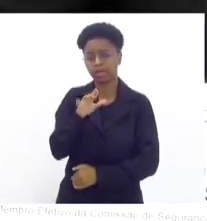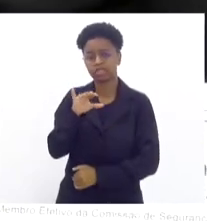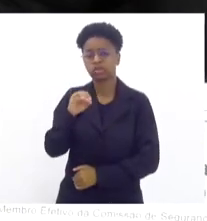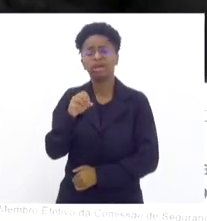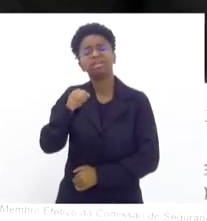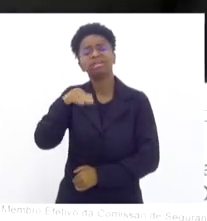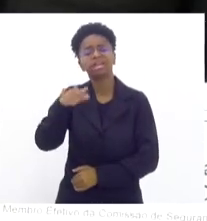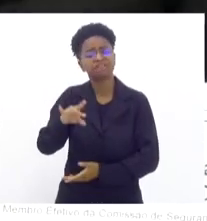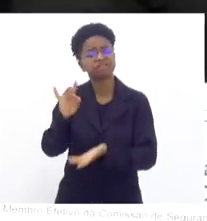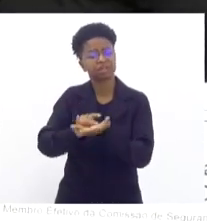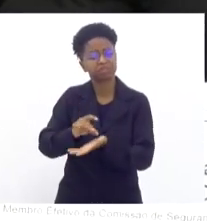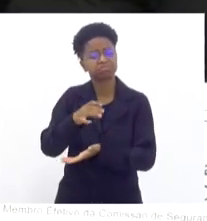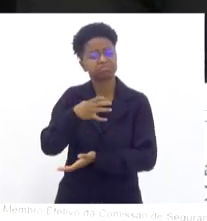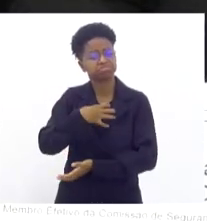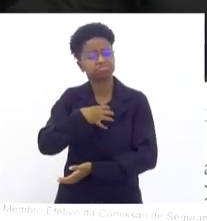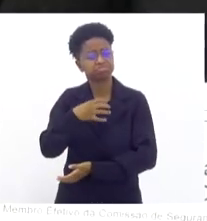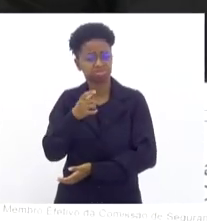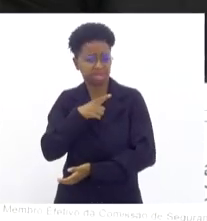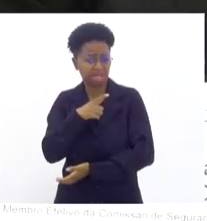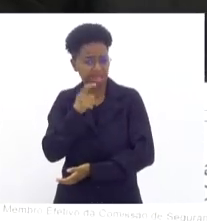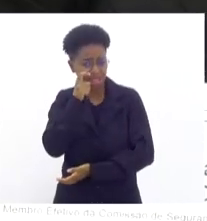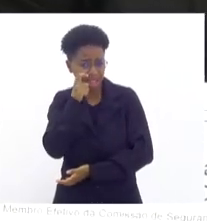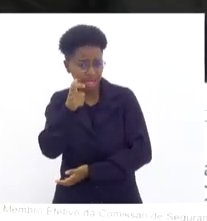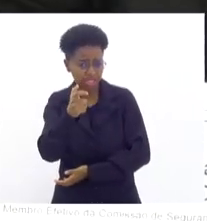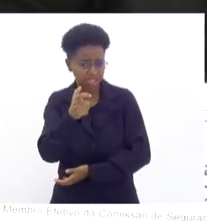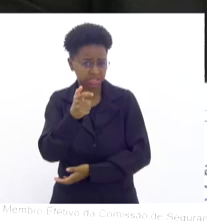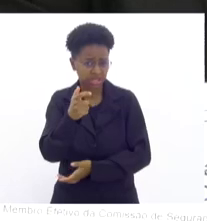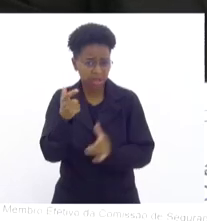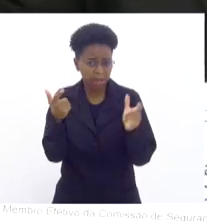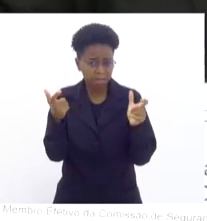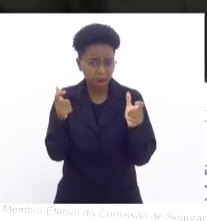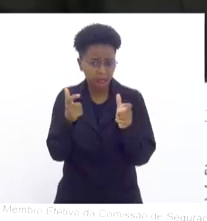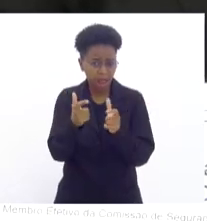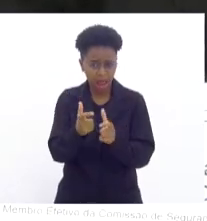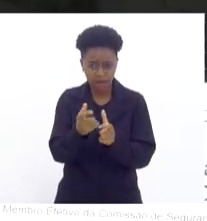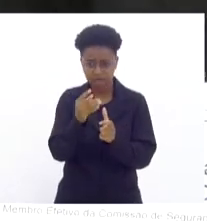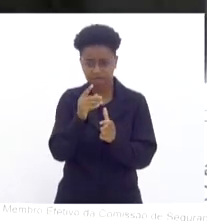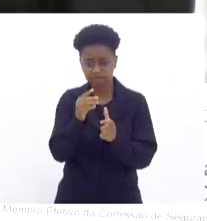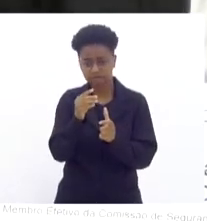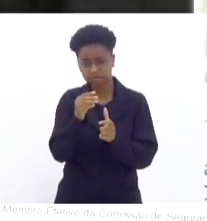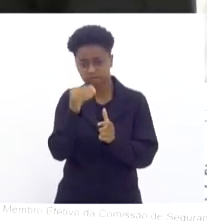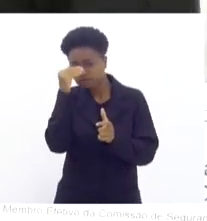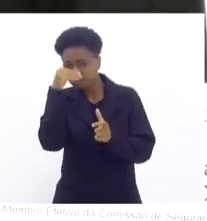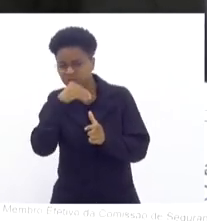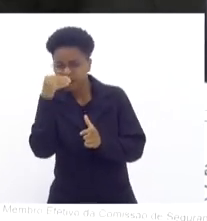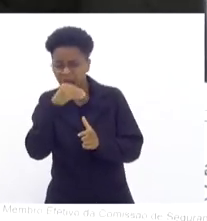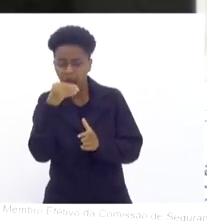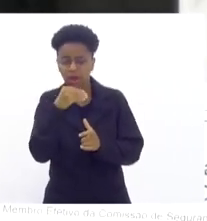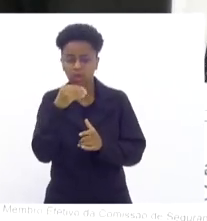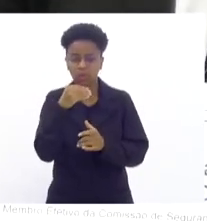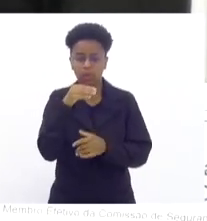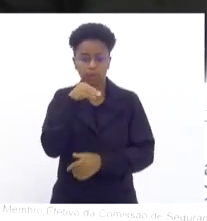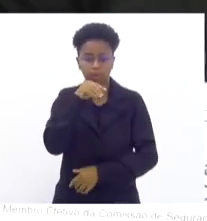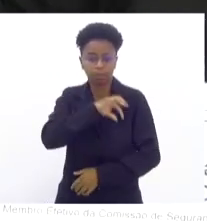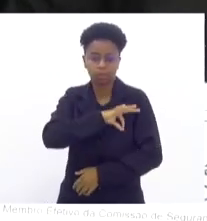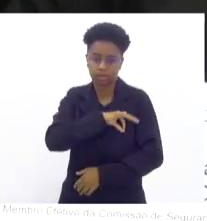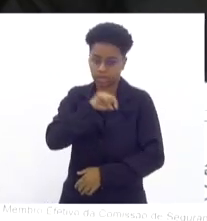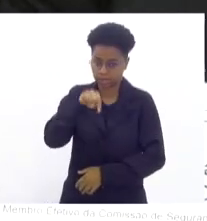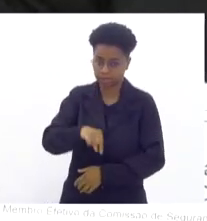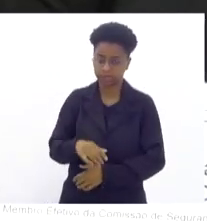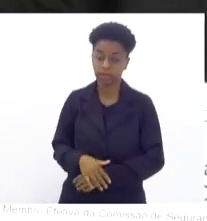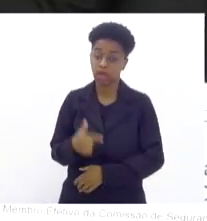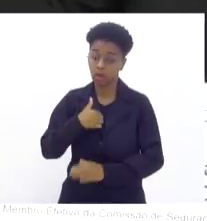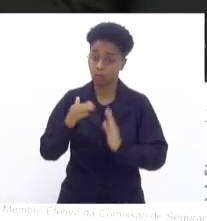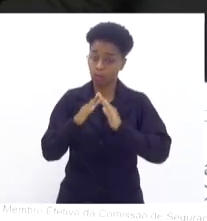interessa esse enfraquecimento das forças de segurança pública do nosso Estado? Eu moro em